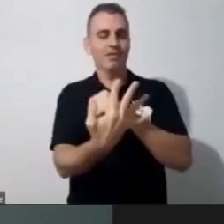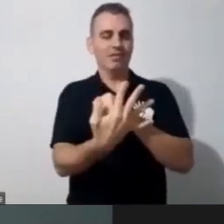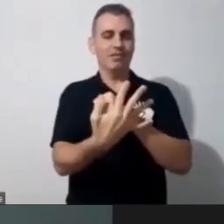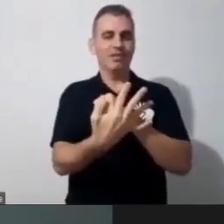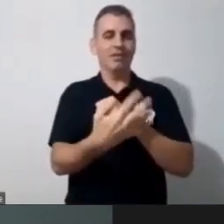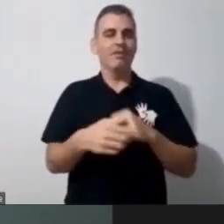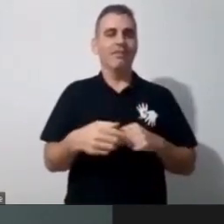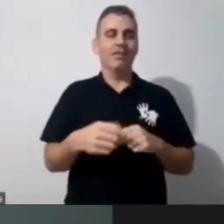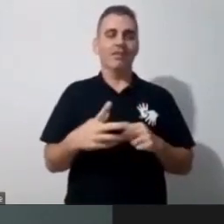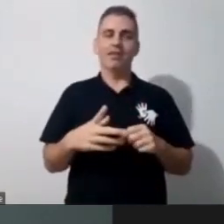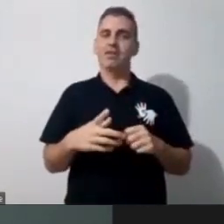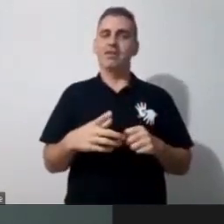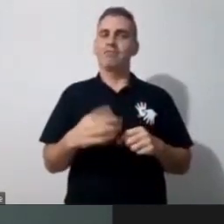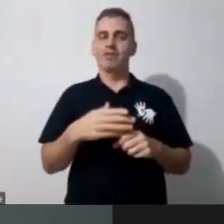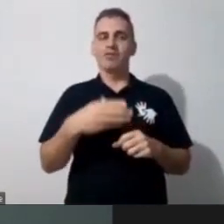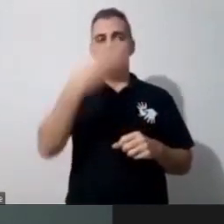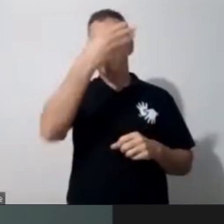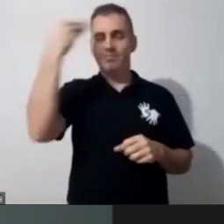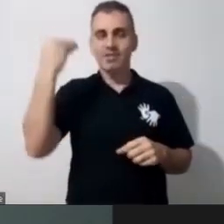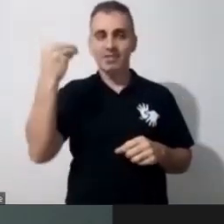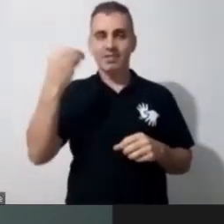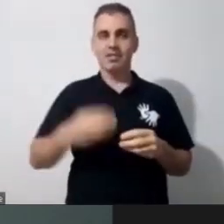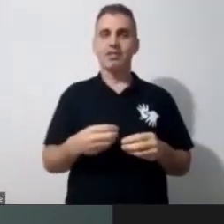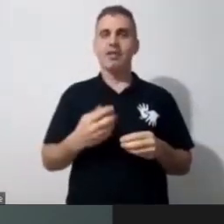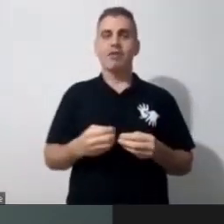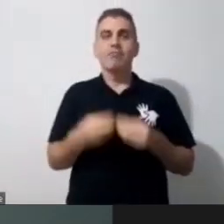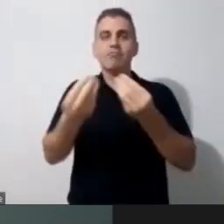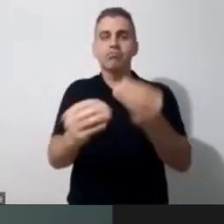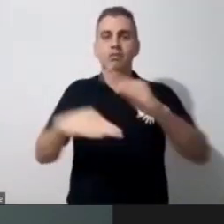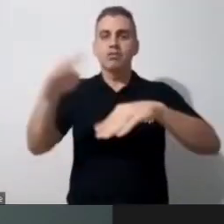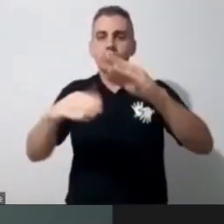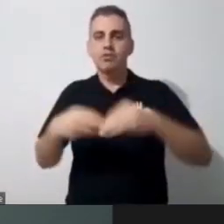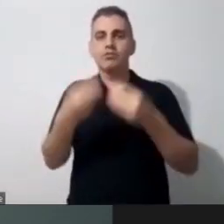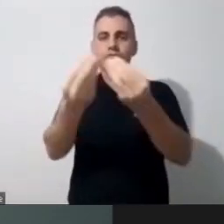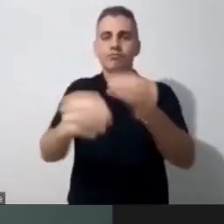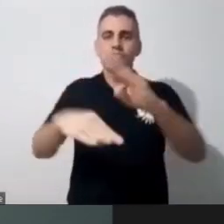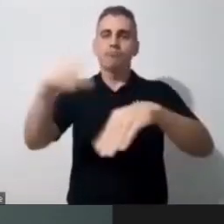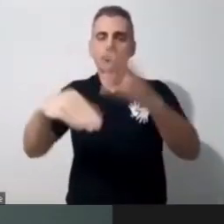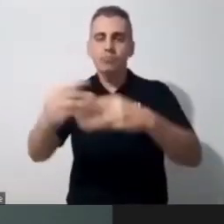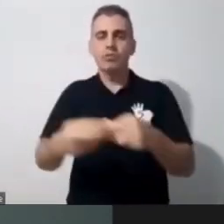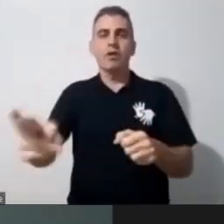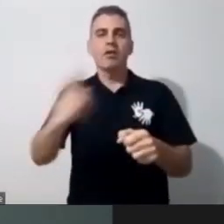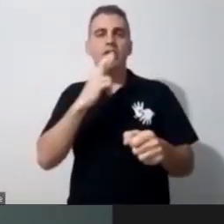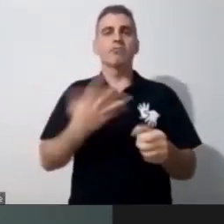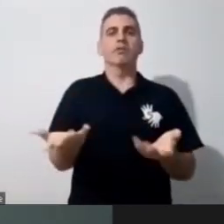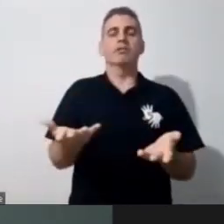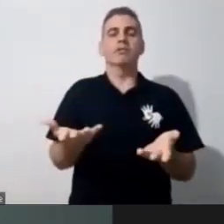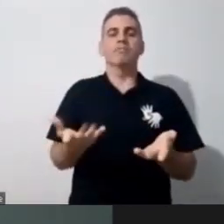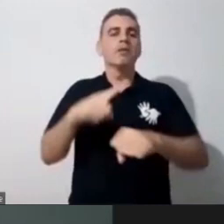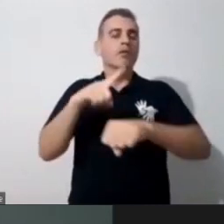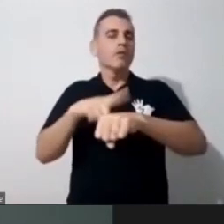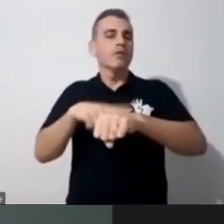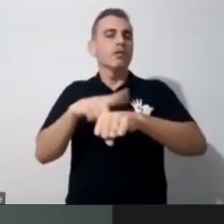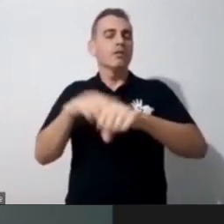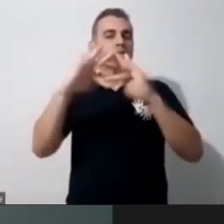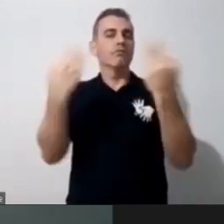né, a só demanda conteúdo, a gente só demanda convites, a gente só demanda propostas, e qual é o tempo que essa família tem de explorar, acho a gente